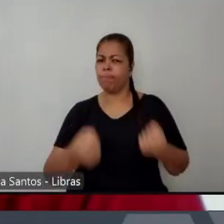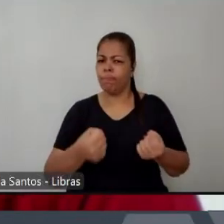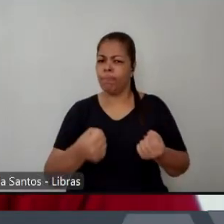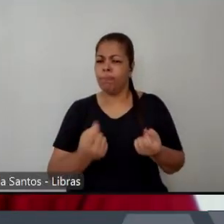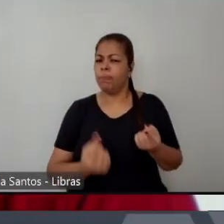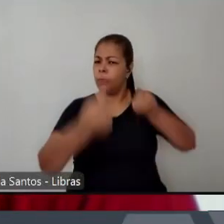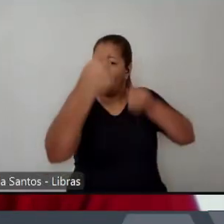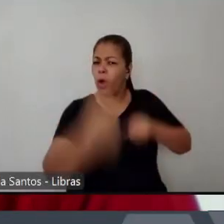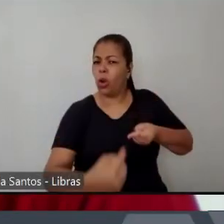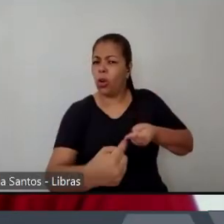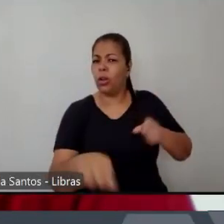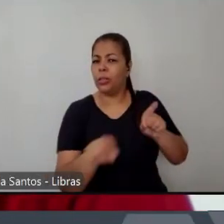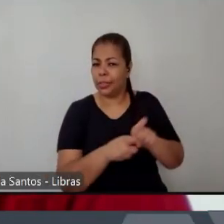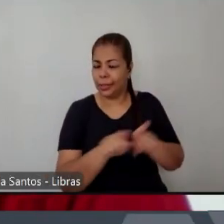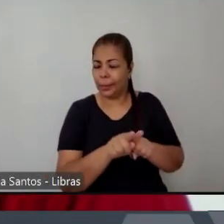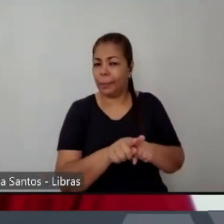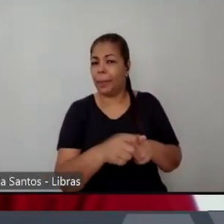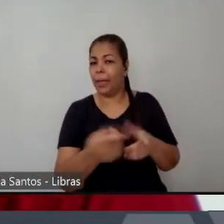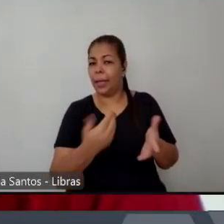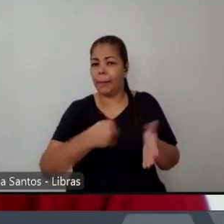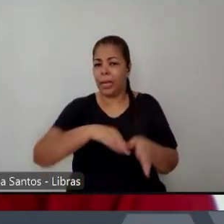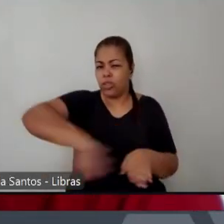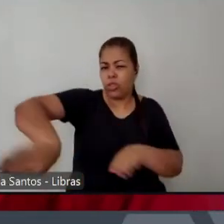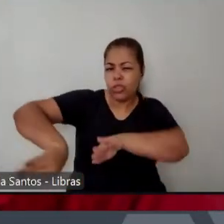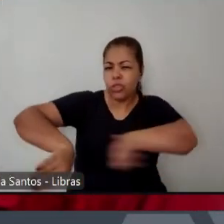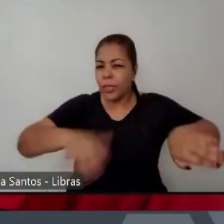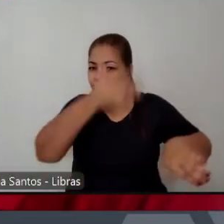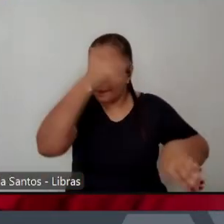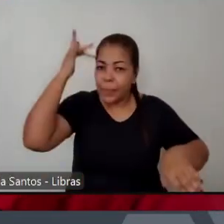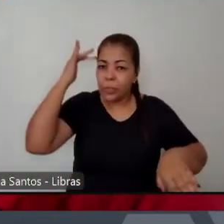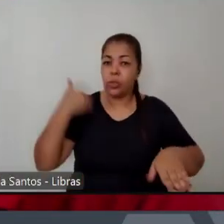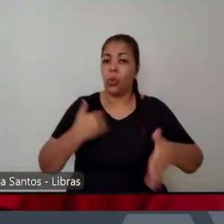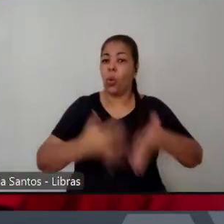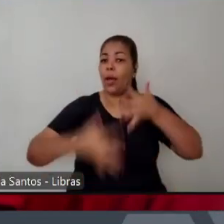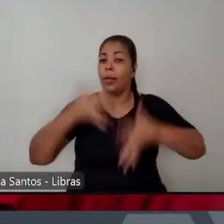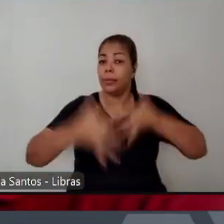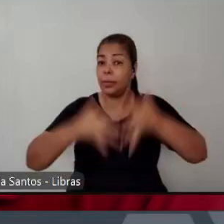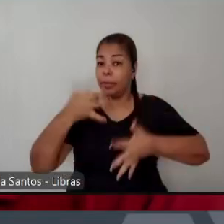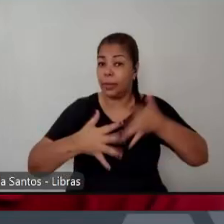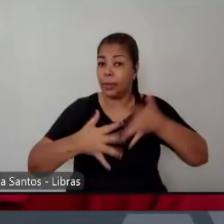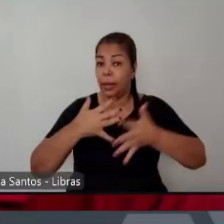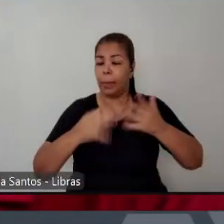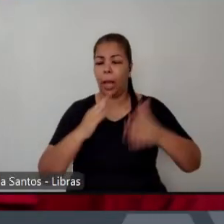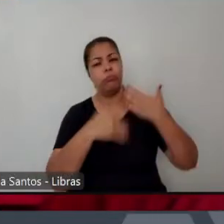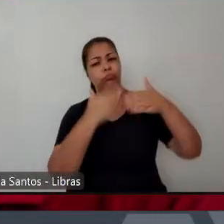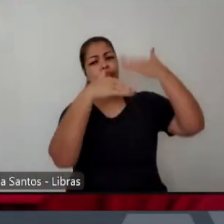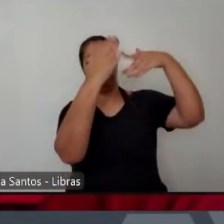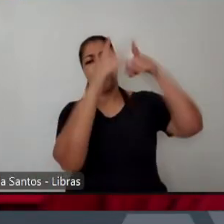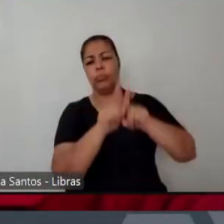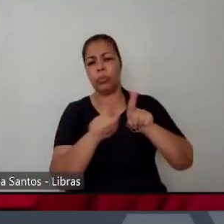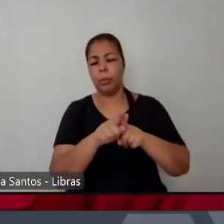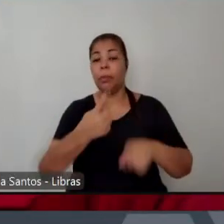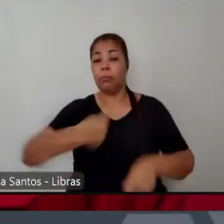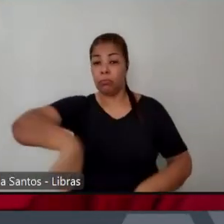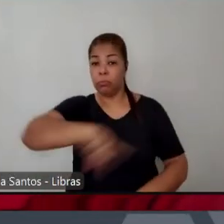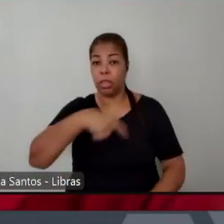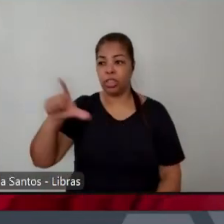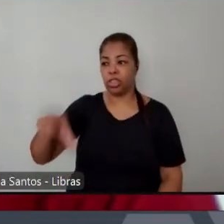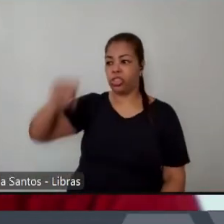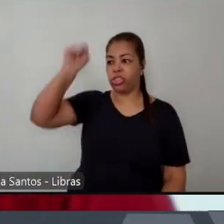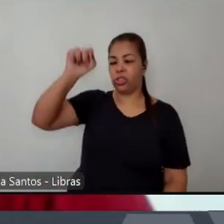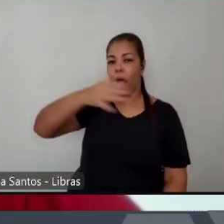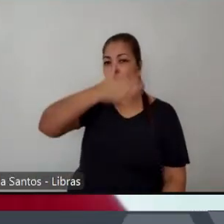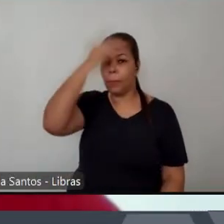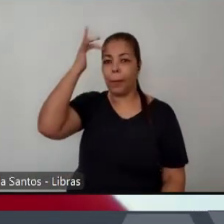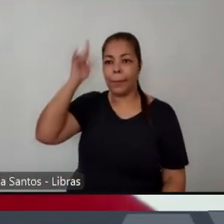que atrapalham o seu progresso contra aqueles que atrapalham a sua vida acaba sendo muito sedutor e a gente elege um general maluco quer dizer um capitão